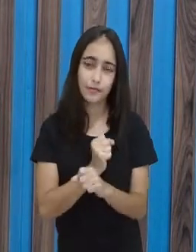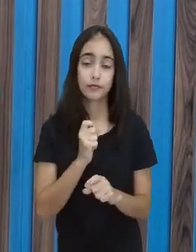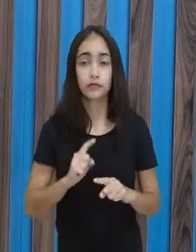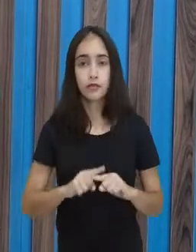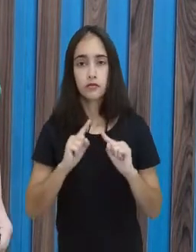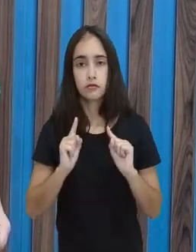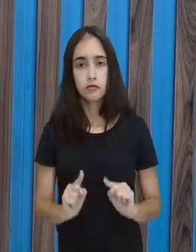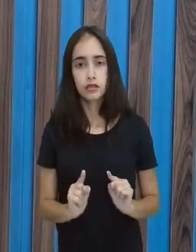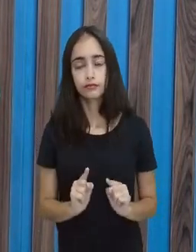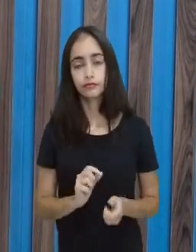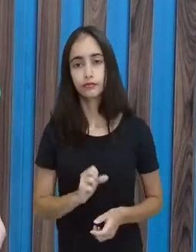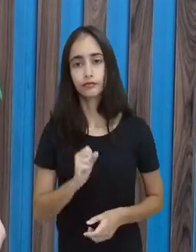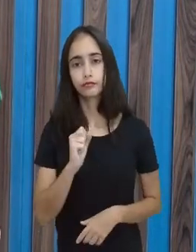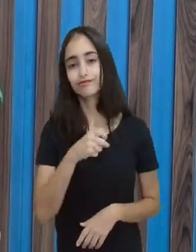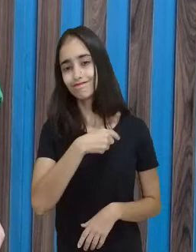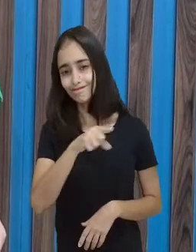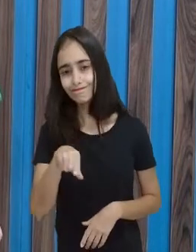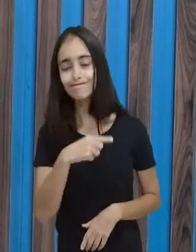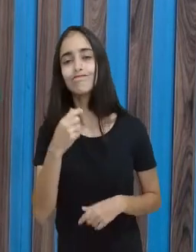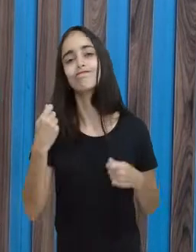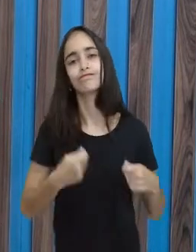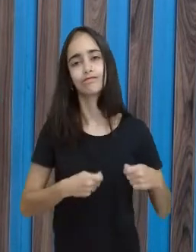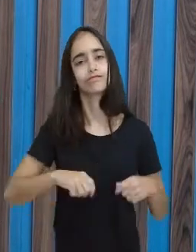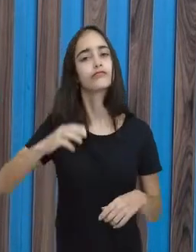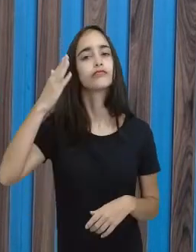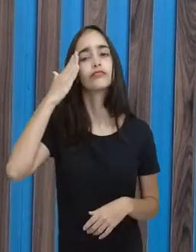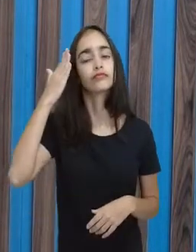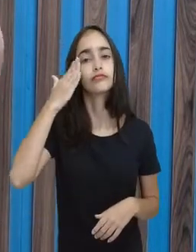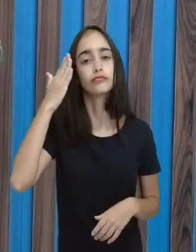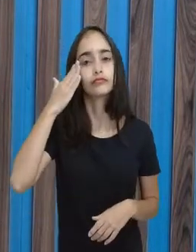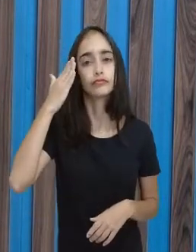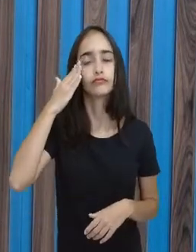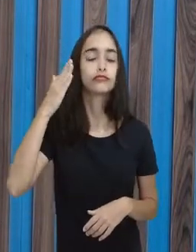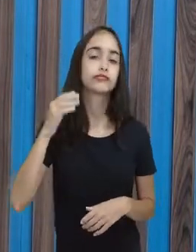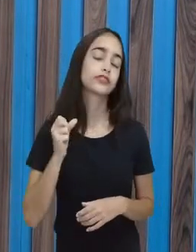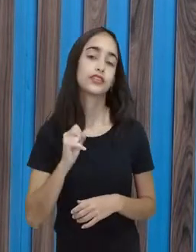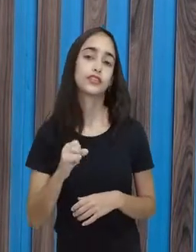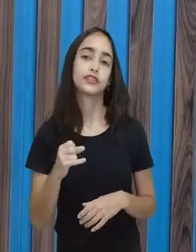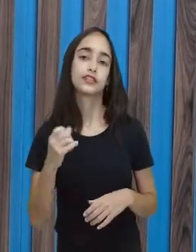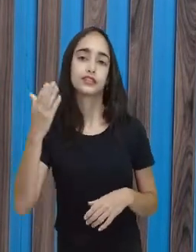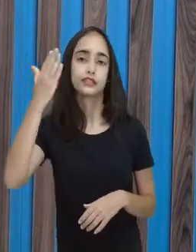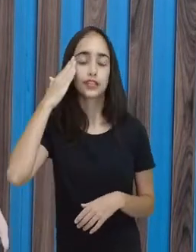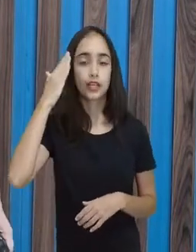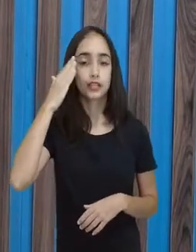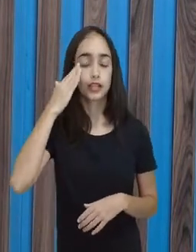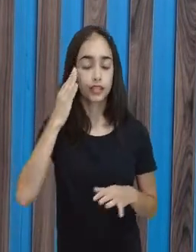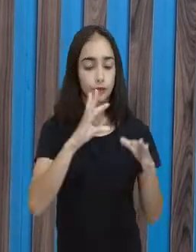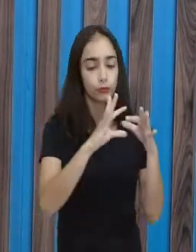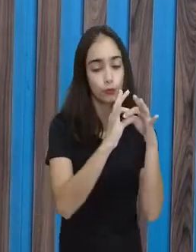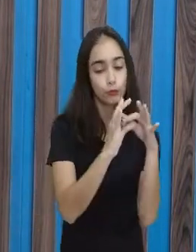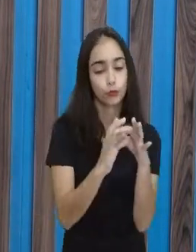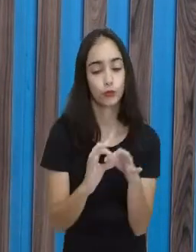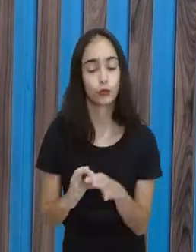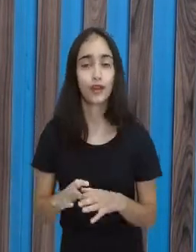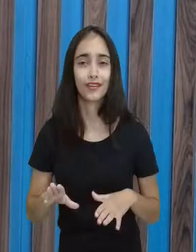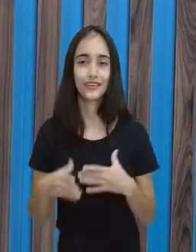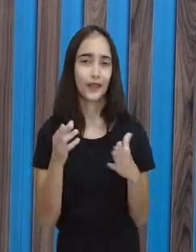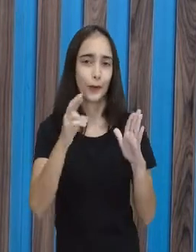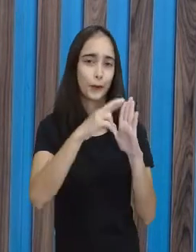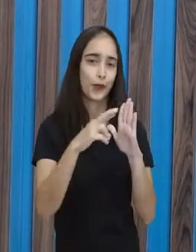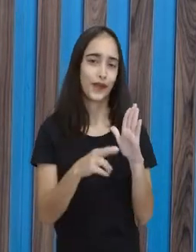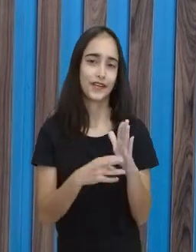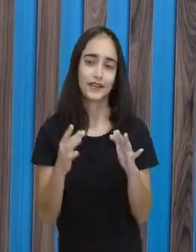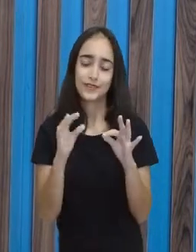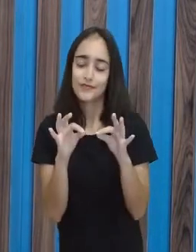contrário, vocês precisam entender isso aqui. Aí, quando vocês entendem o conceito, as regras ficam simples e